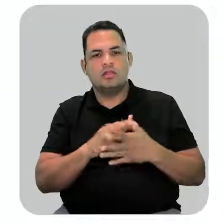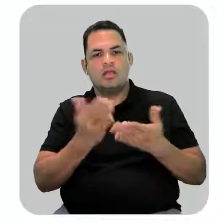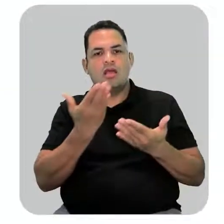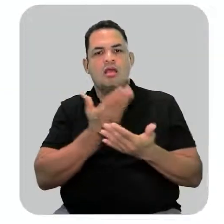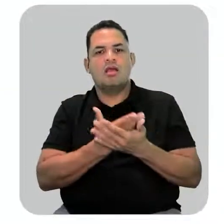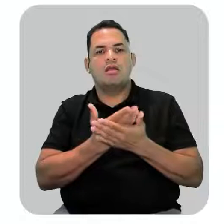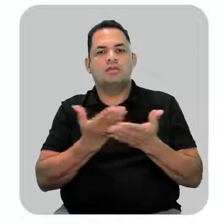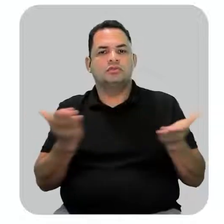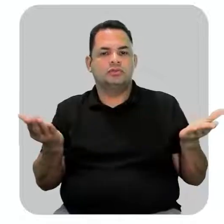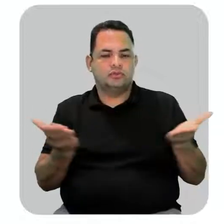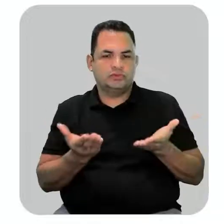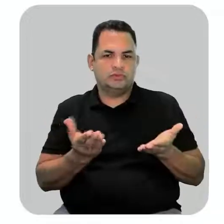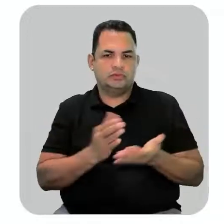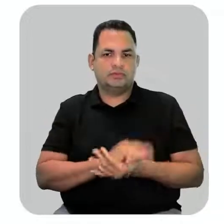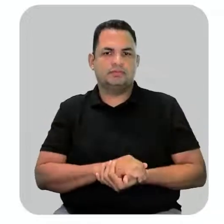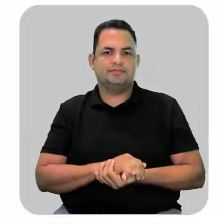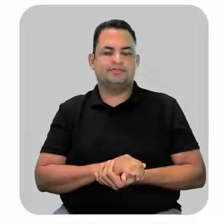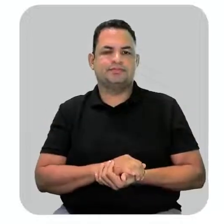aula de hoje.